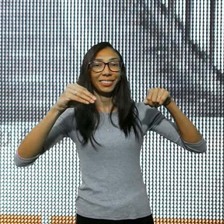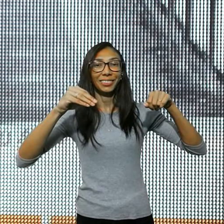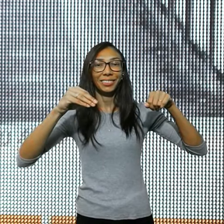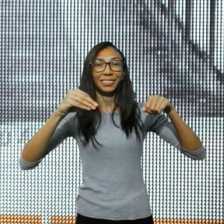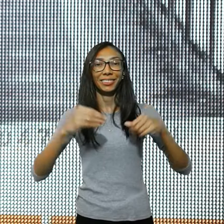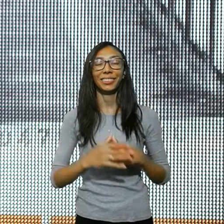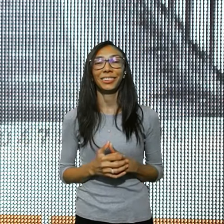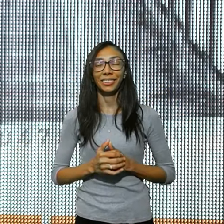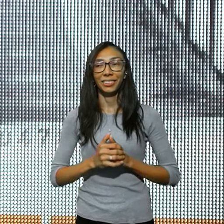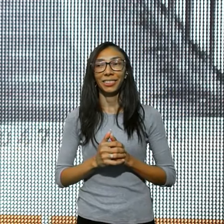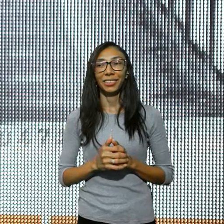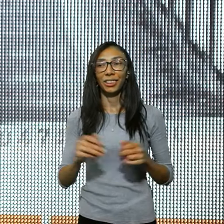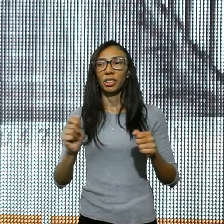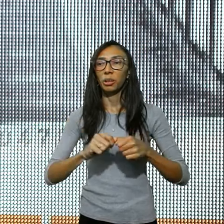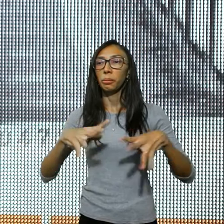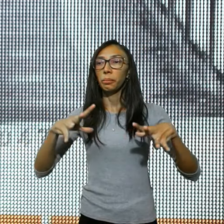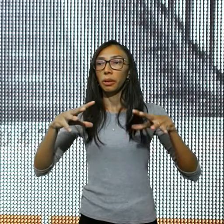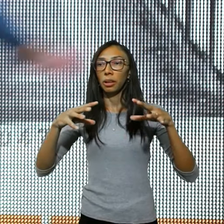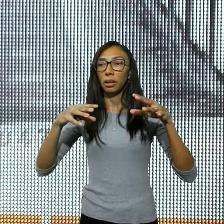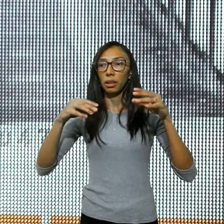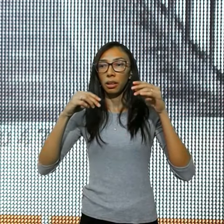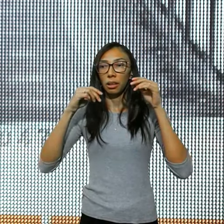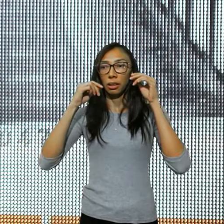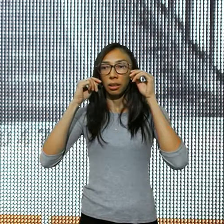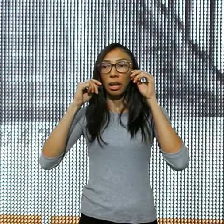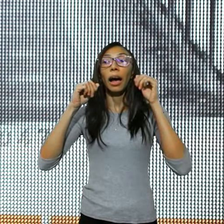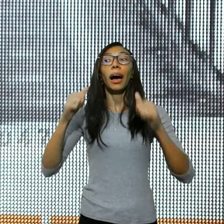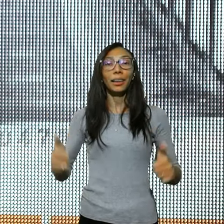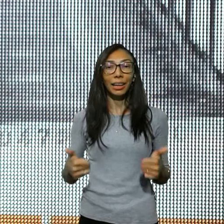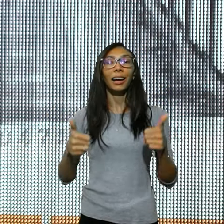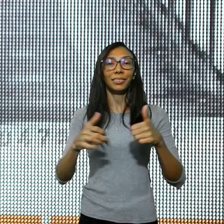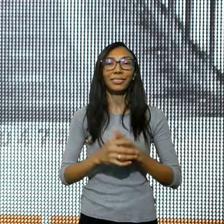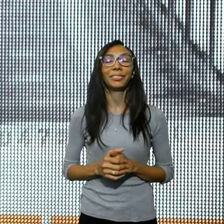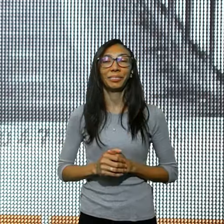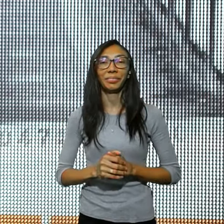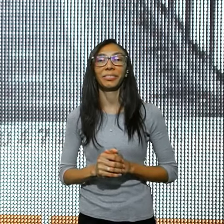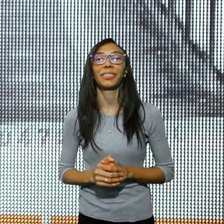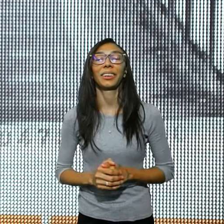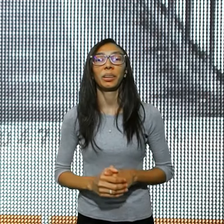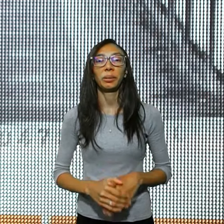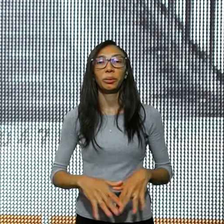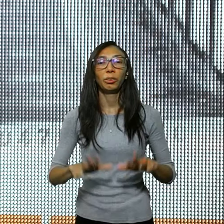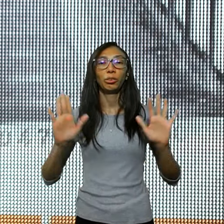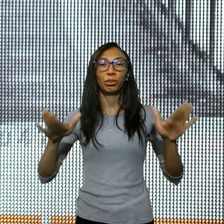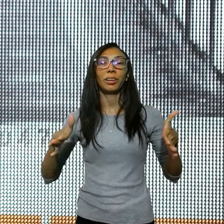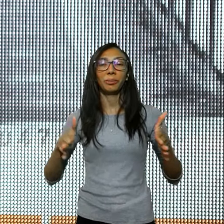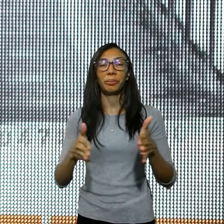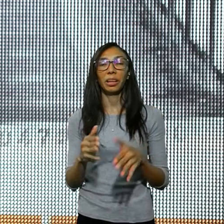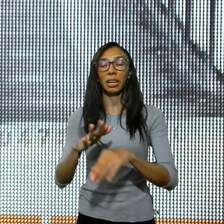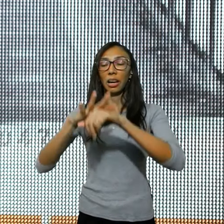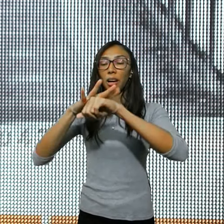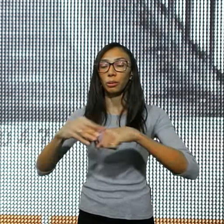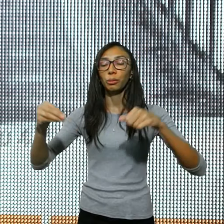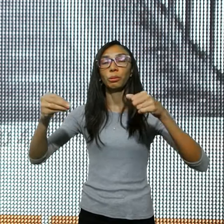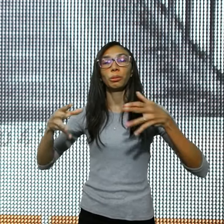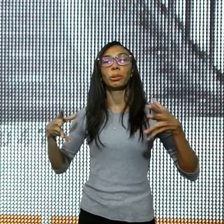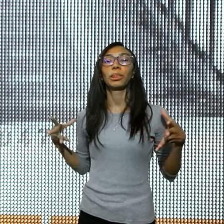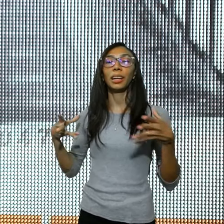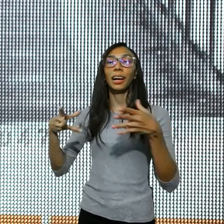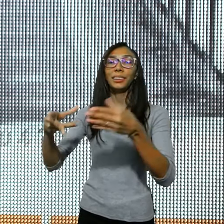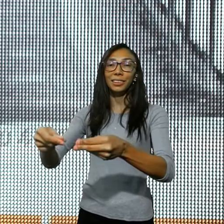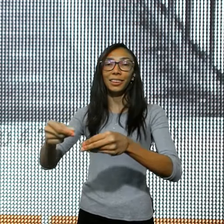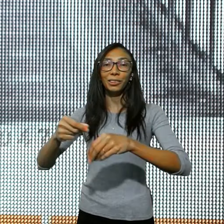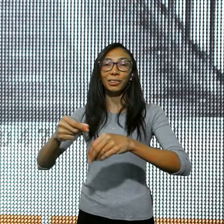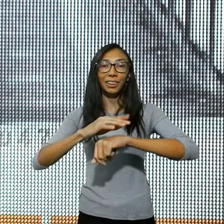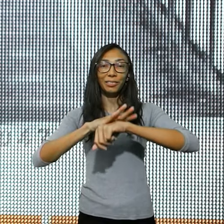uma revelação maior, do que aquela multidão, que foi apenas, para buscar as mãos, o milagre, a cura, nunca vai